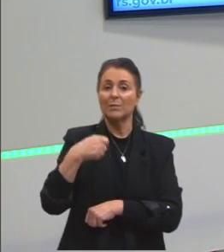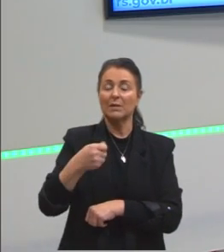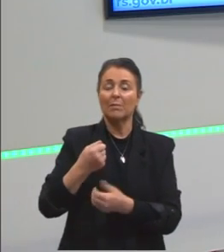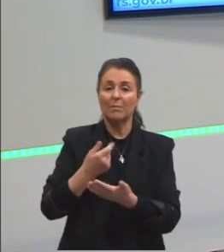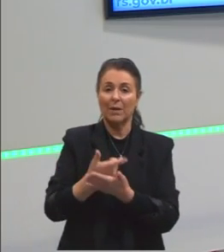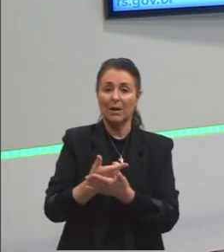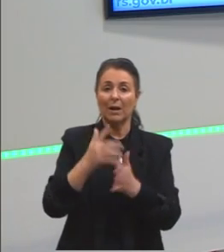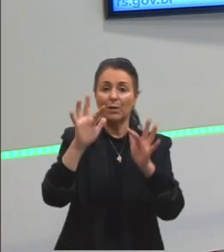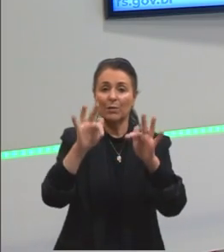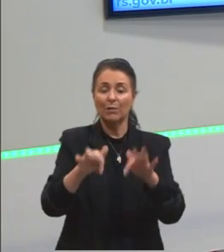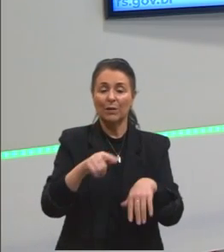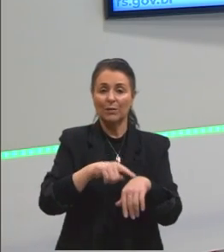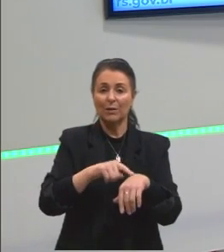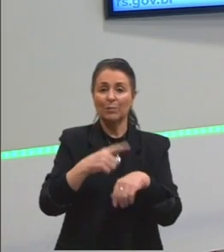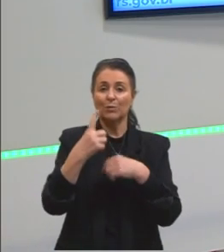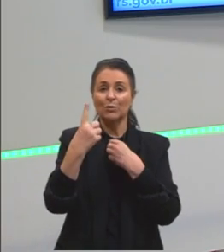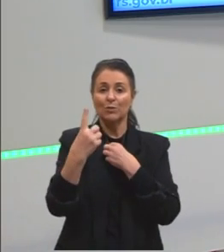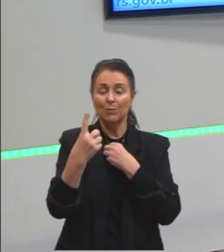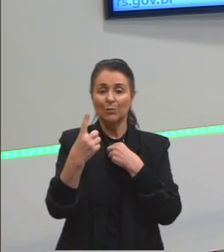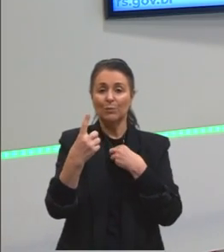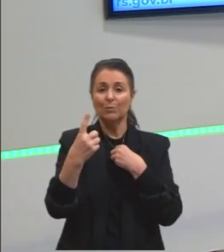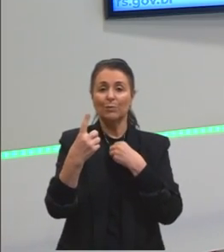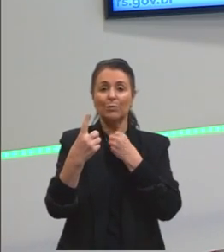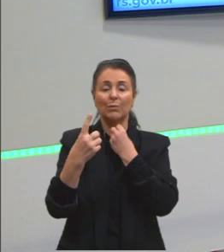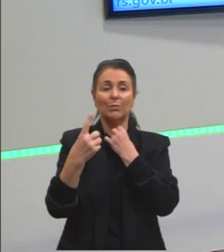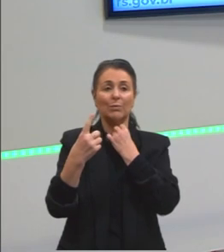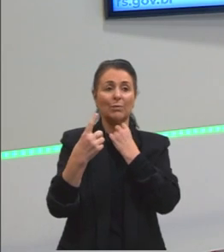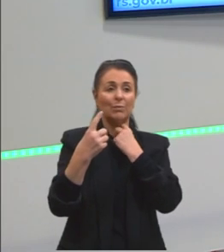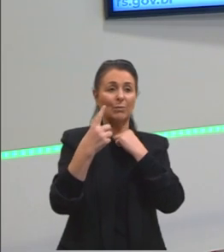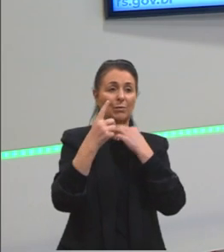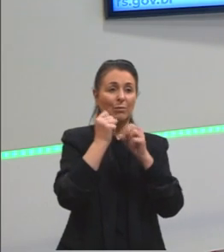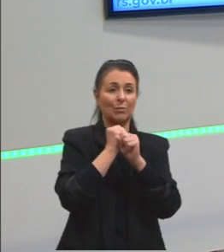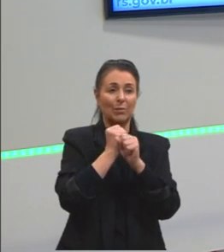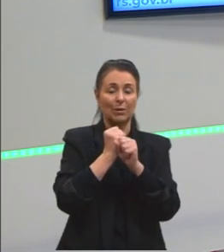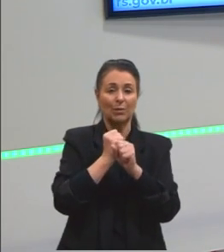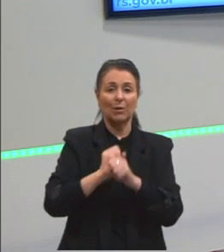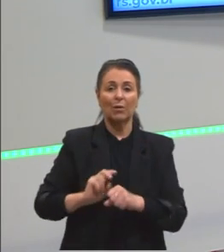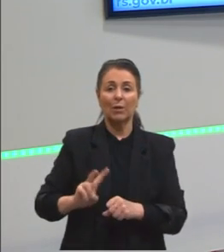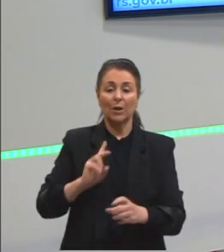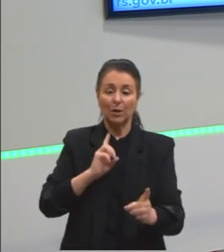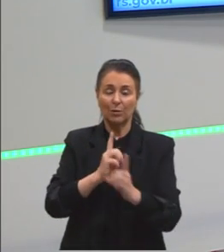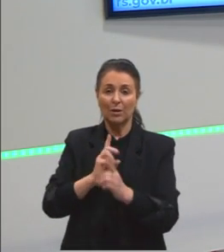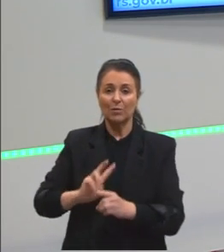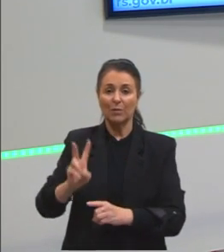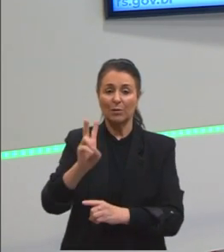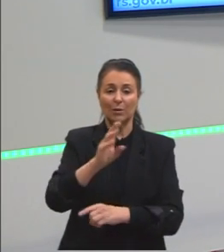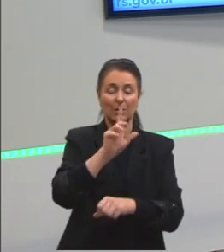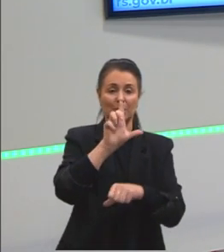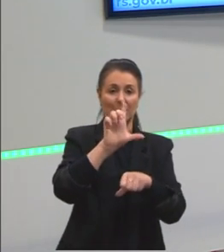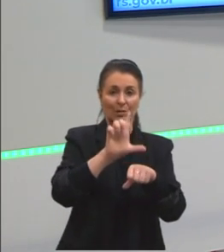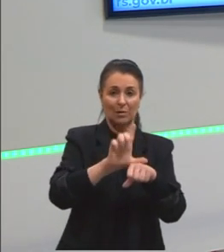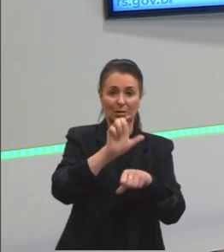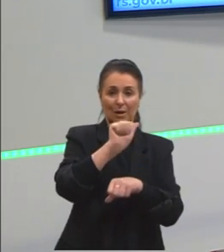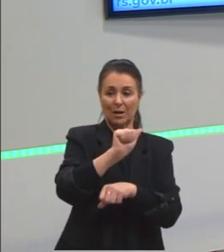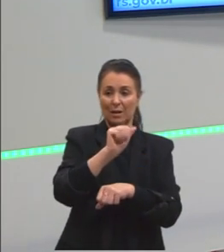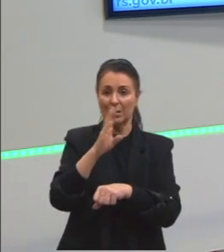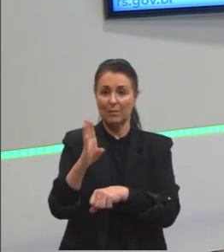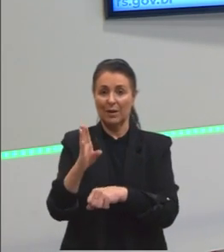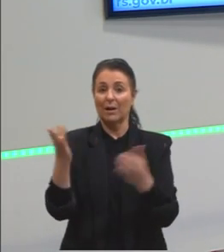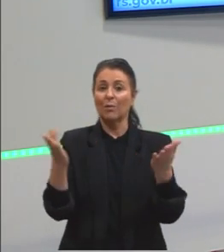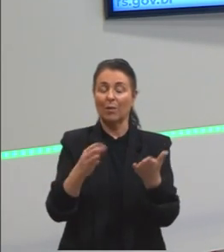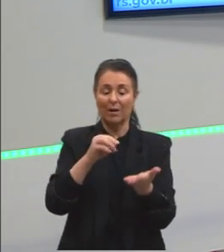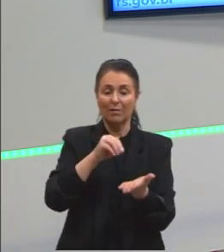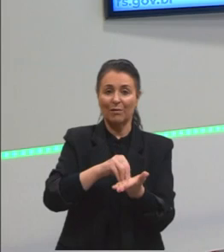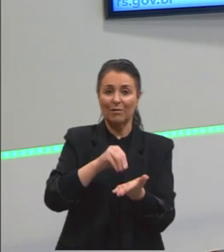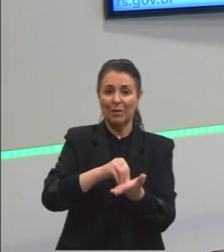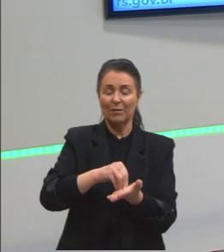do tempo de um ano. Já sabemos os valores para a loja A e B. Então, agora nós vamos calcular da loja C,